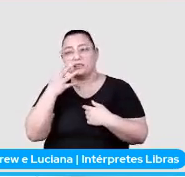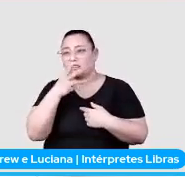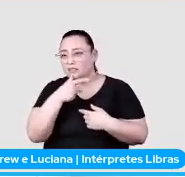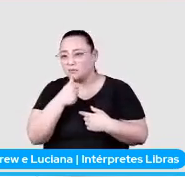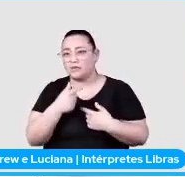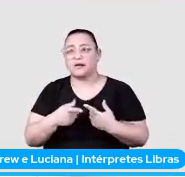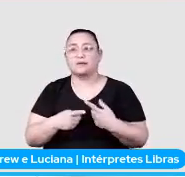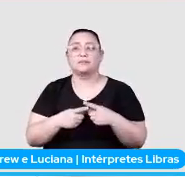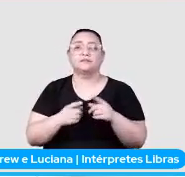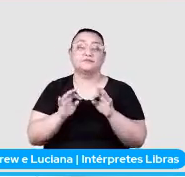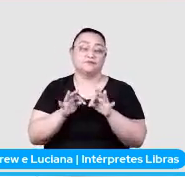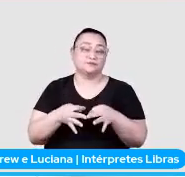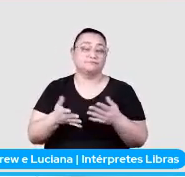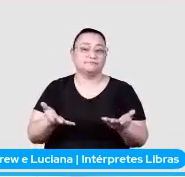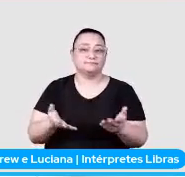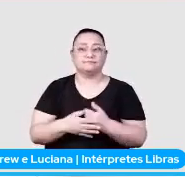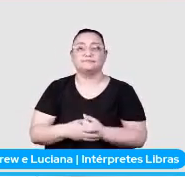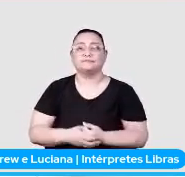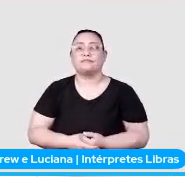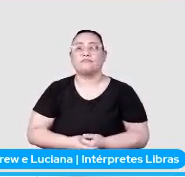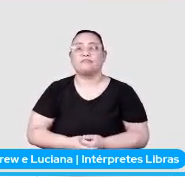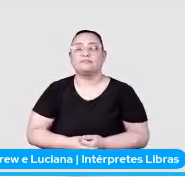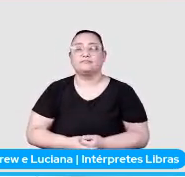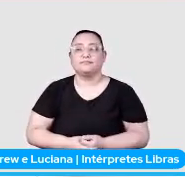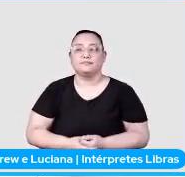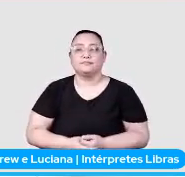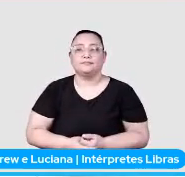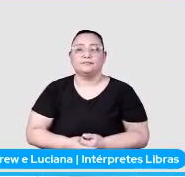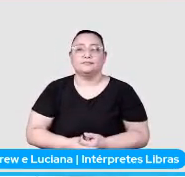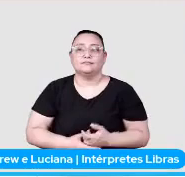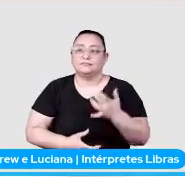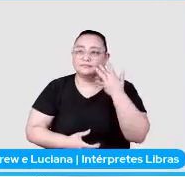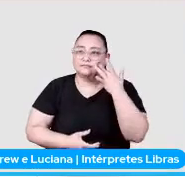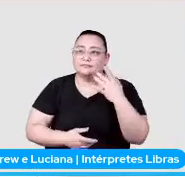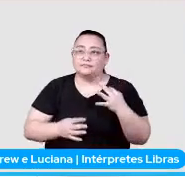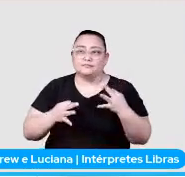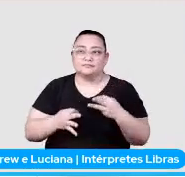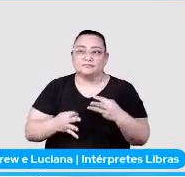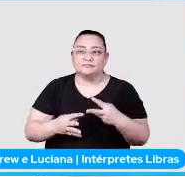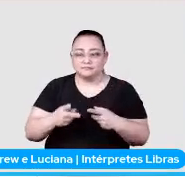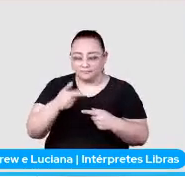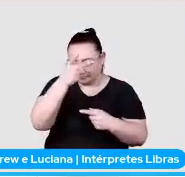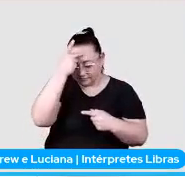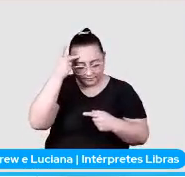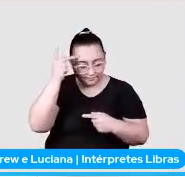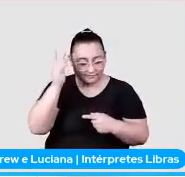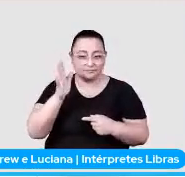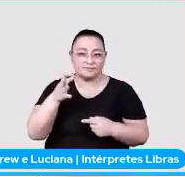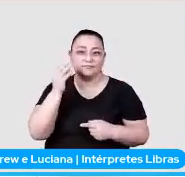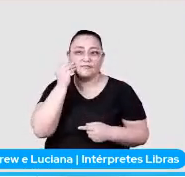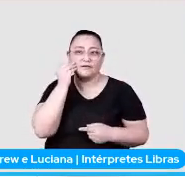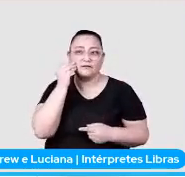Enfim, eu acho que todo mundo aqui já passou pela situação de